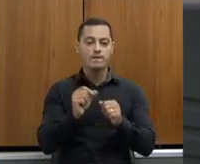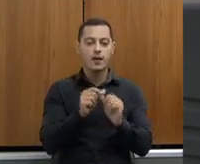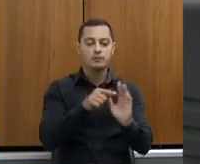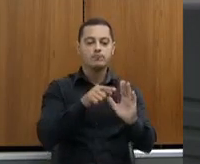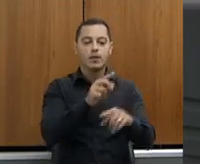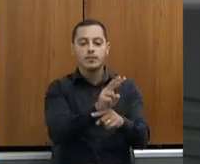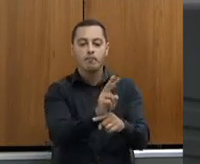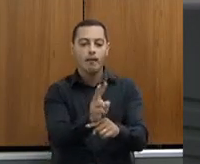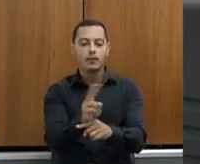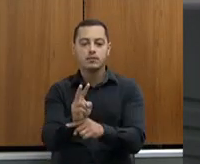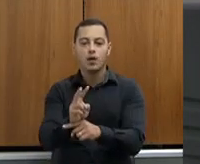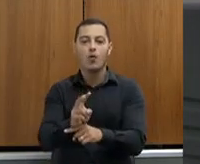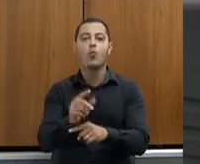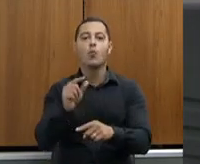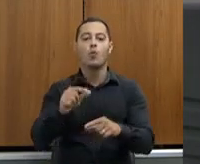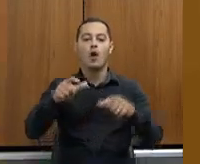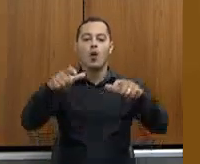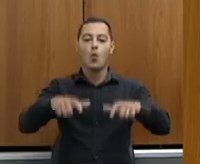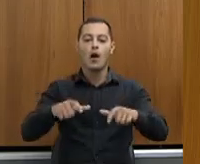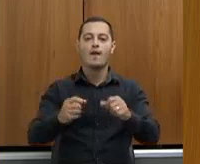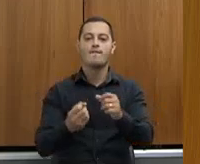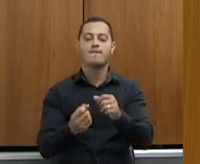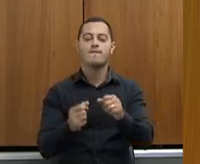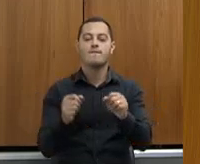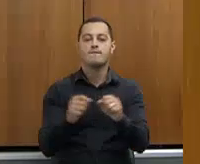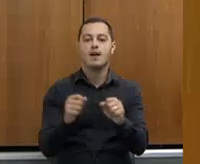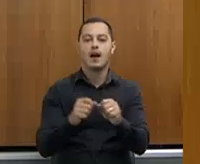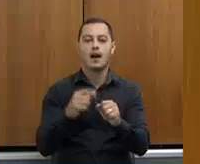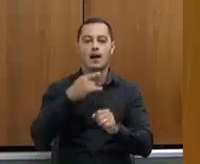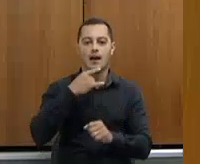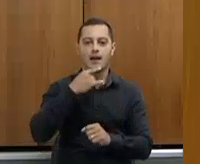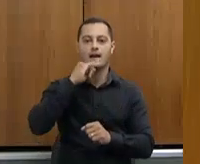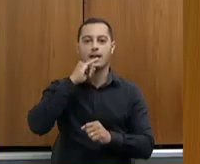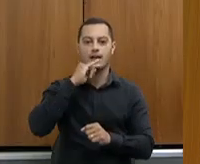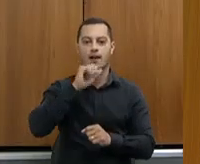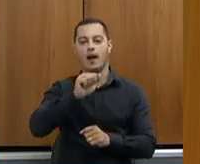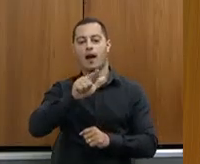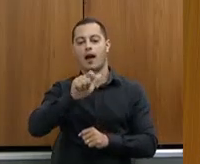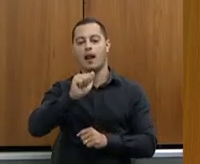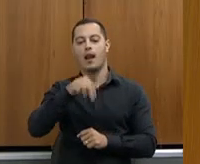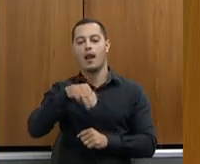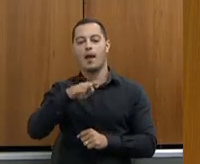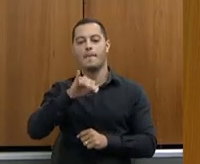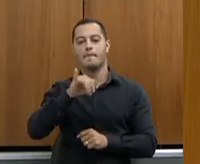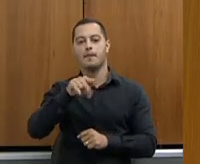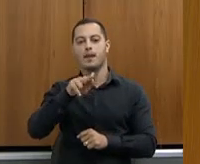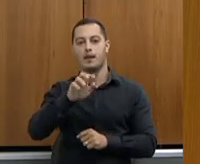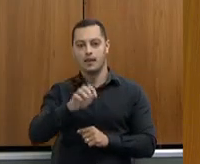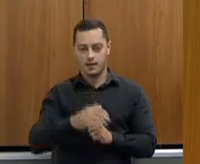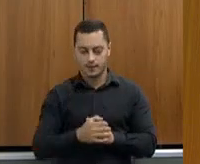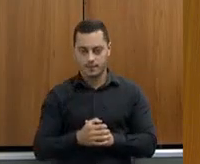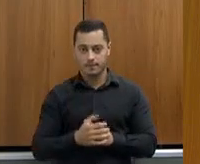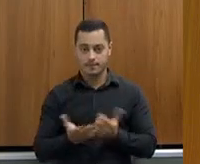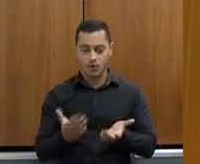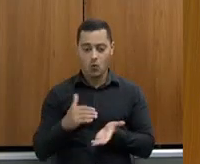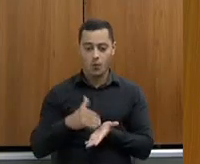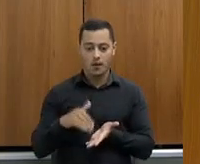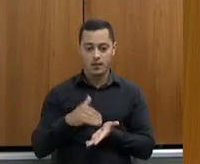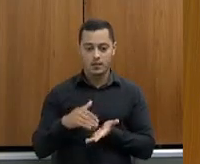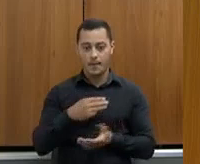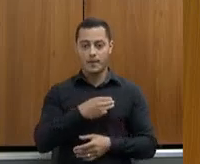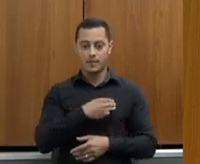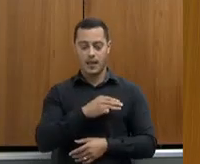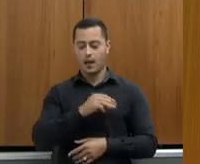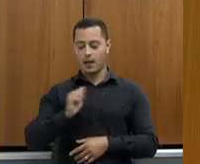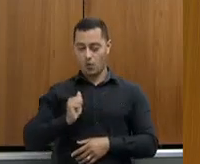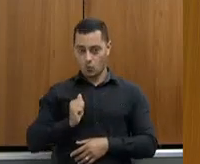garantindo a qualidade desse produto. E aí, o Ministério da Agricultura, que executava essa atividade aqui, fazia isso aqui no Estado com nove